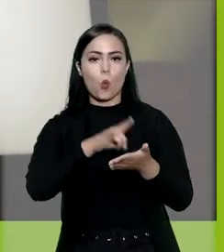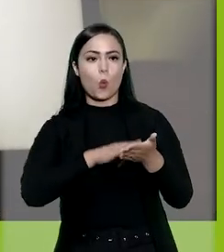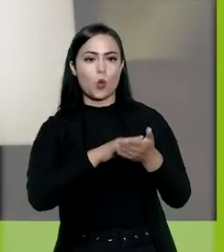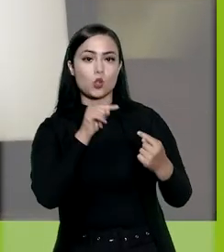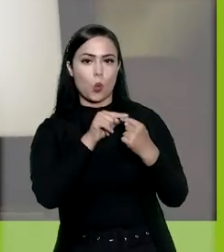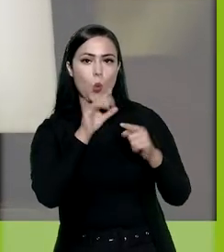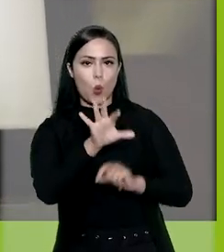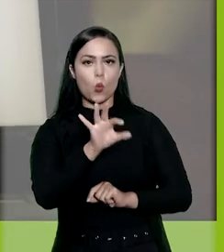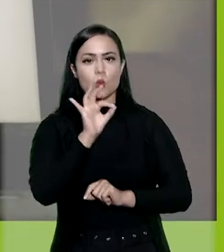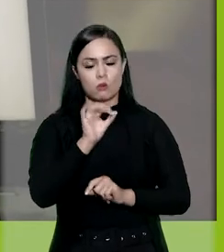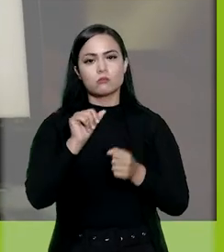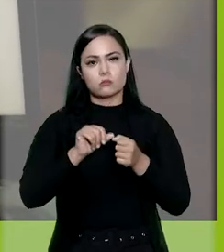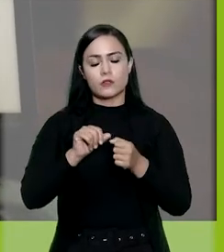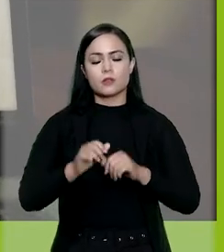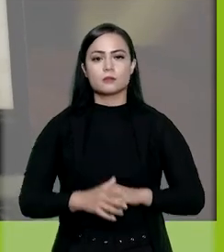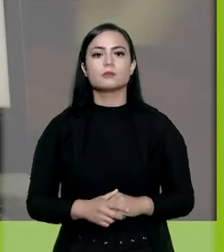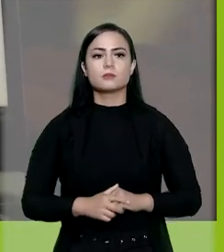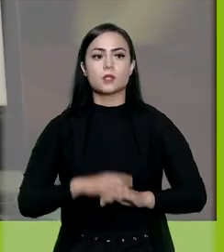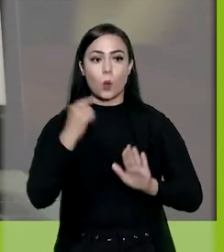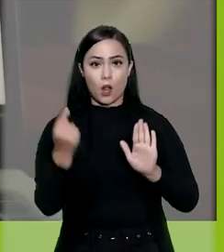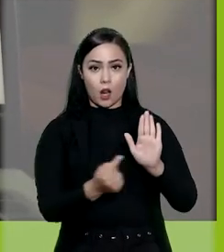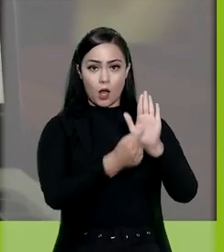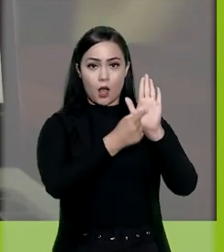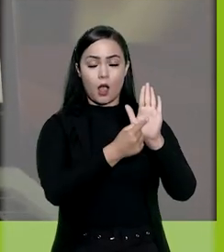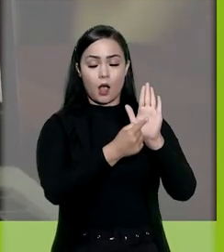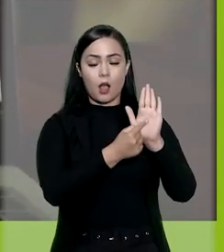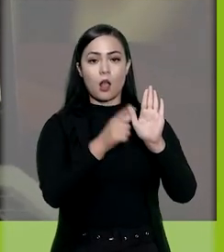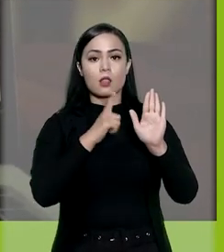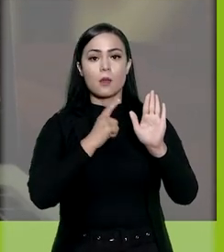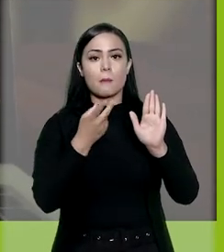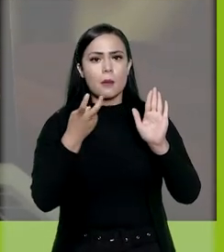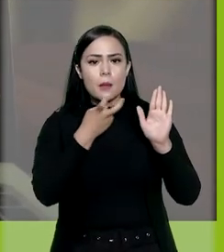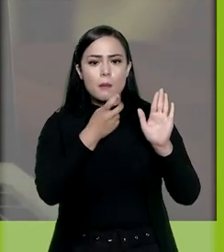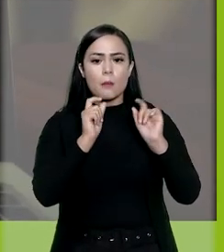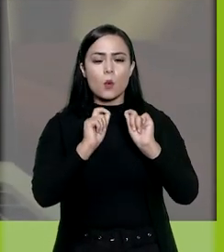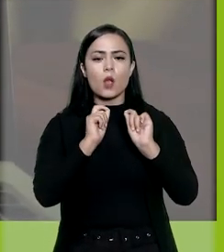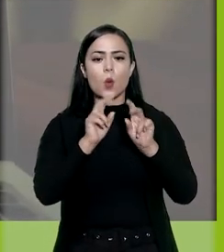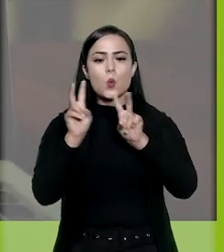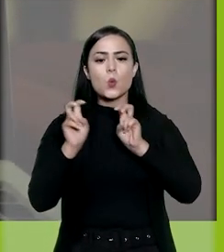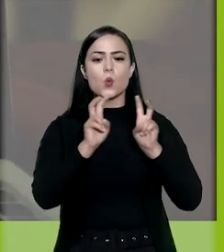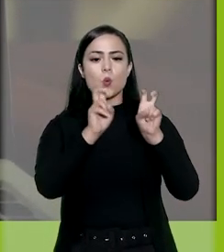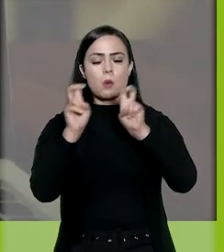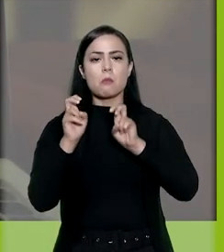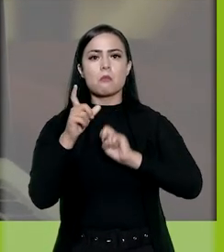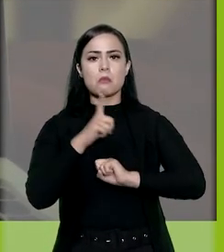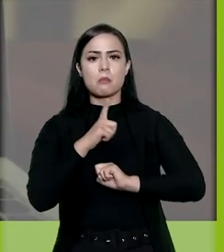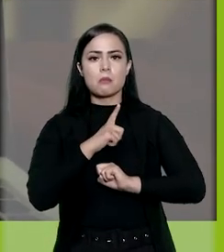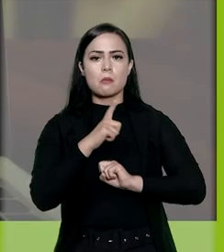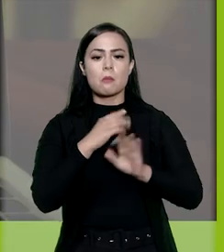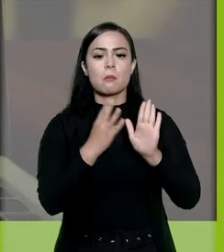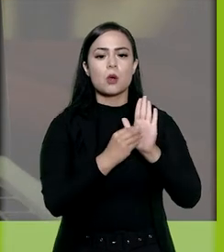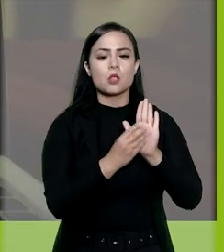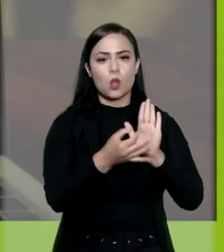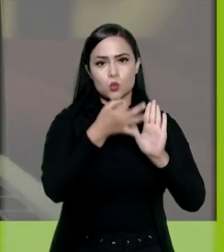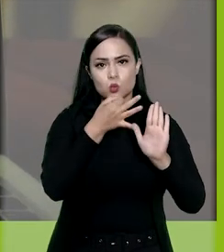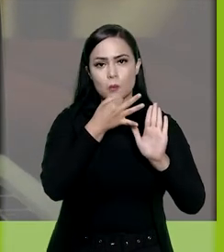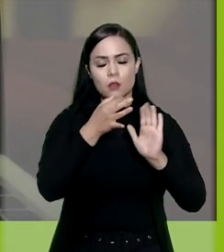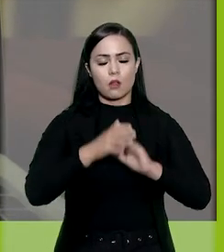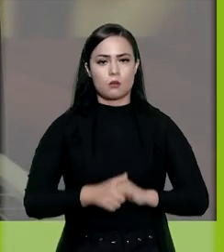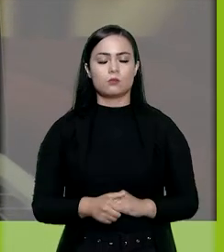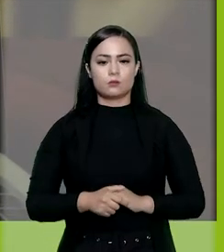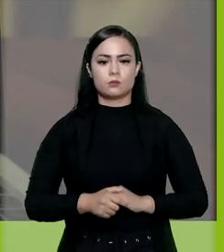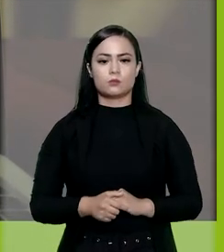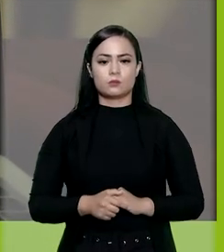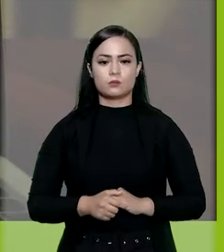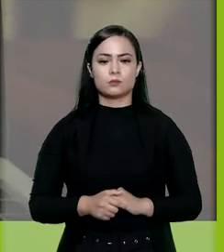documento, de acordo com a escolha efetuada. Ao clicar no balão, você visualiza o conteúdo registrado em forma de